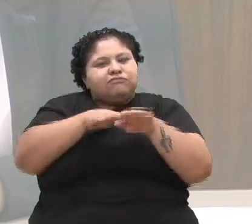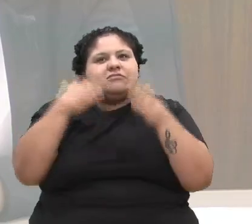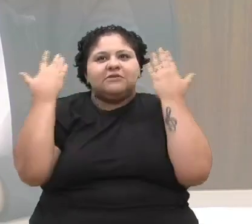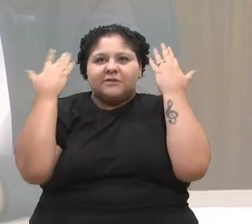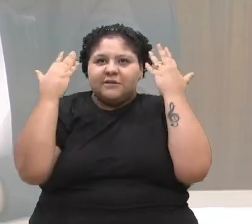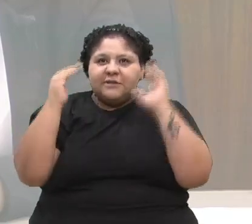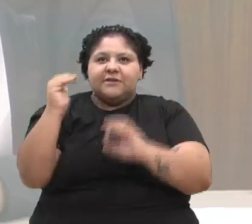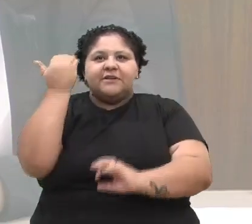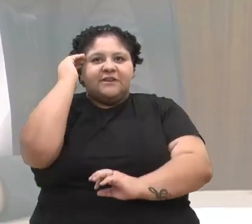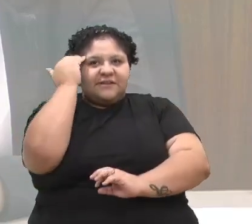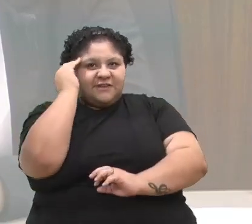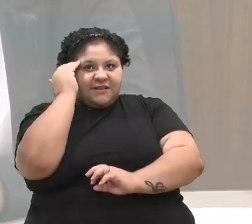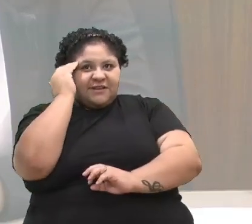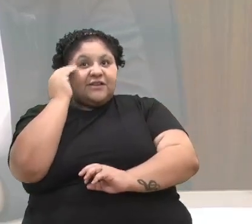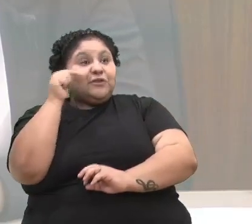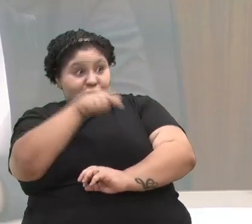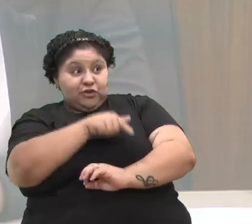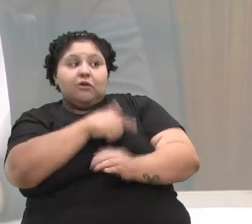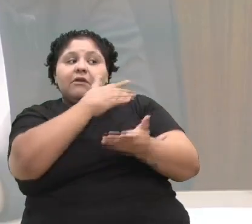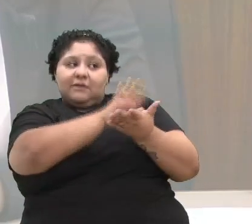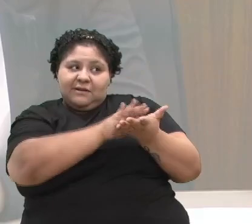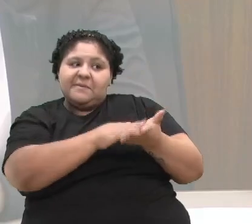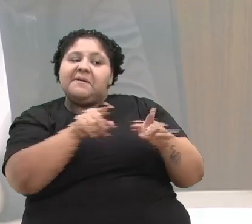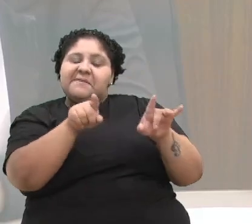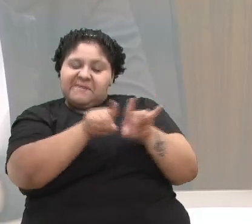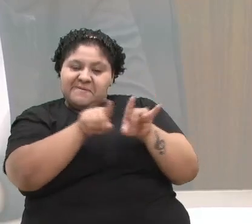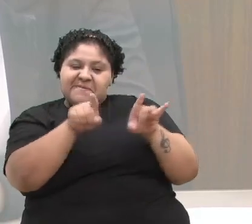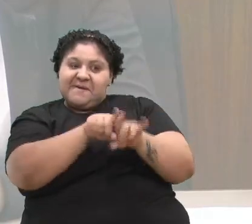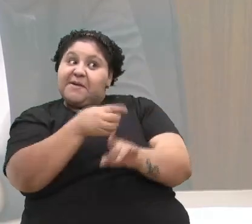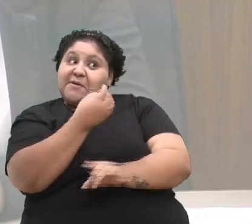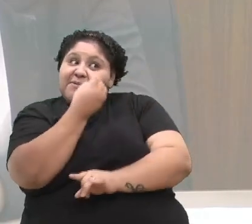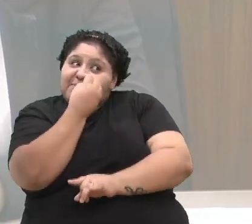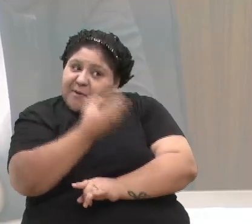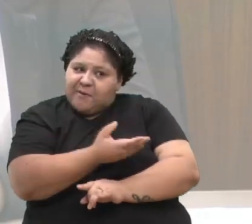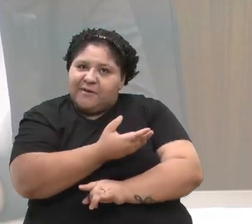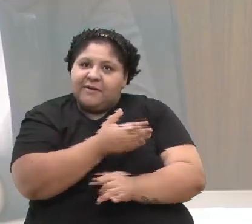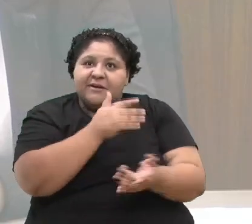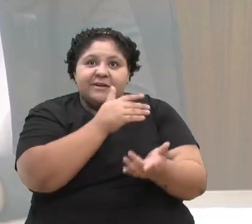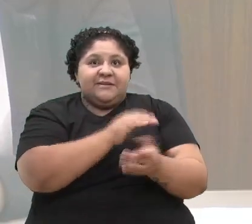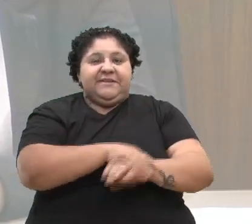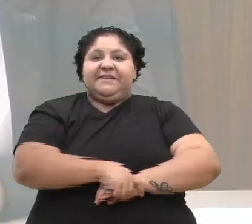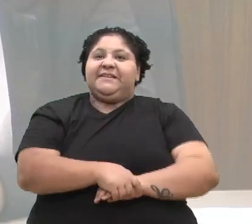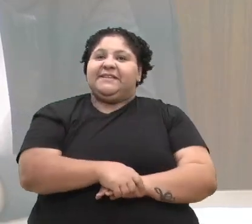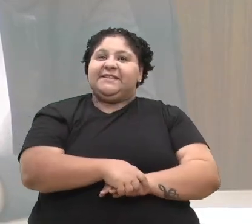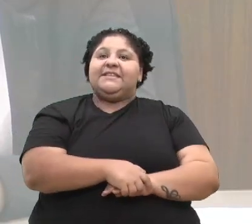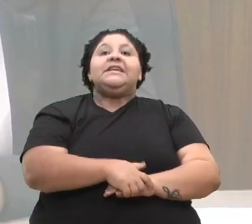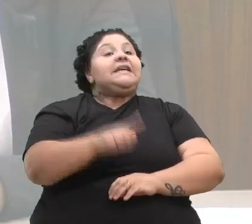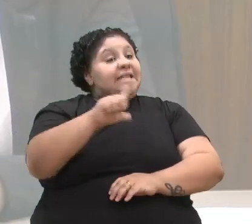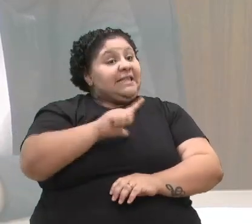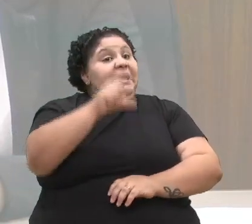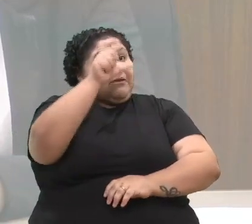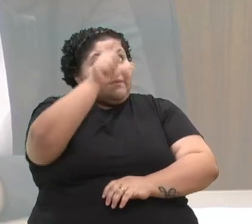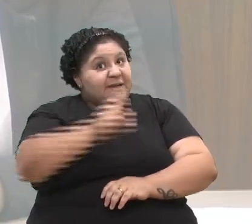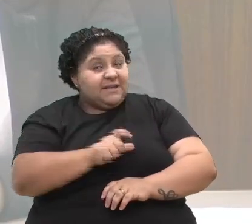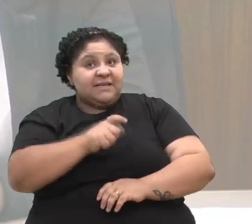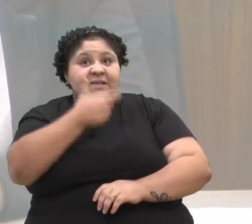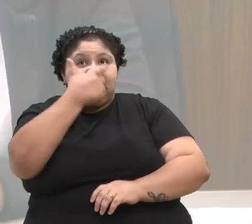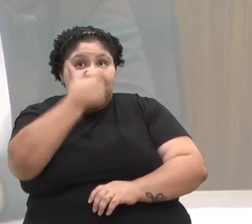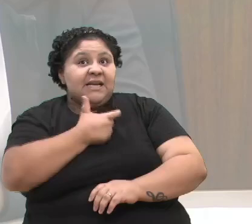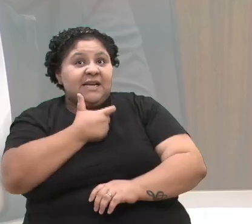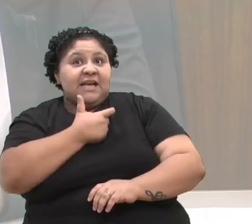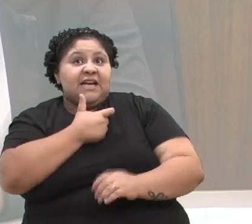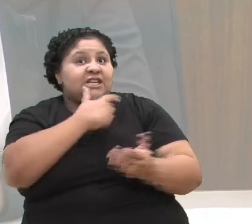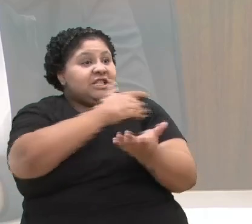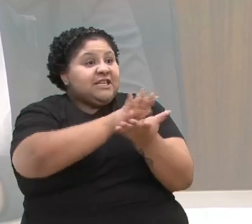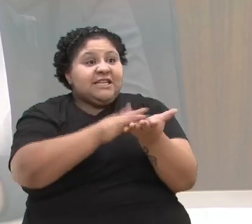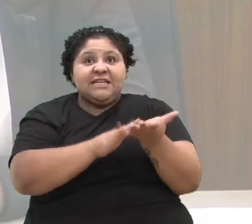estava lá e me contaram que até o senhor sambou, mas que coisa boa. Vamos que vamos. Porque sambar não é demérito, vereador. Tem gente que acha que sambar é demérito.